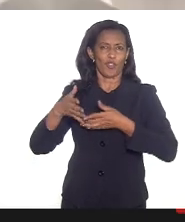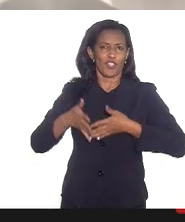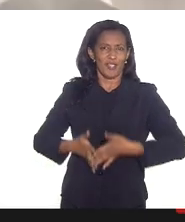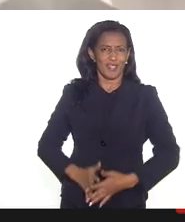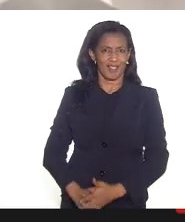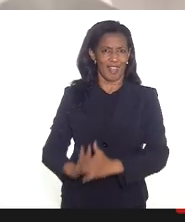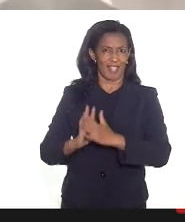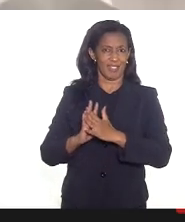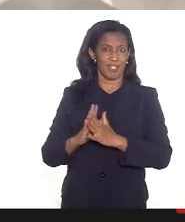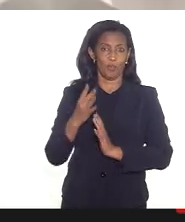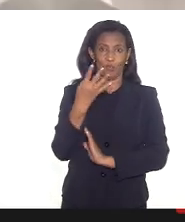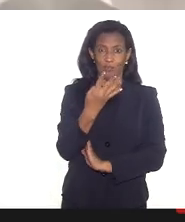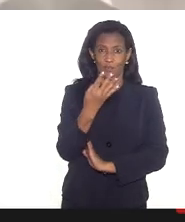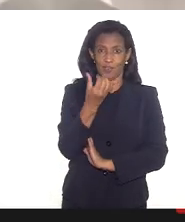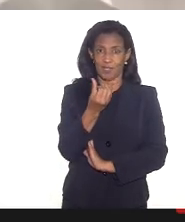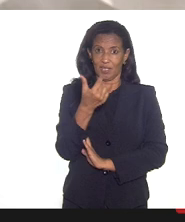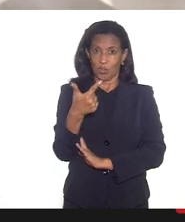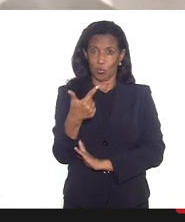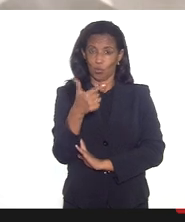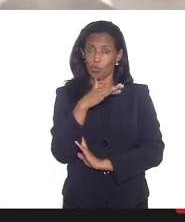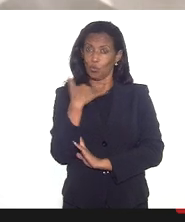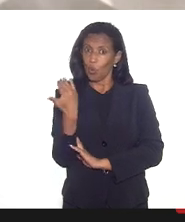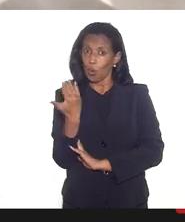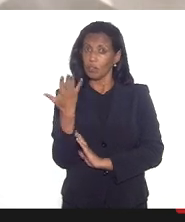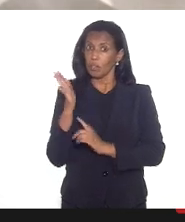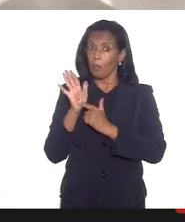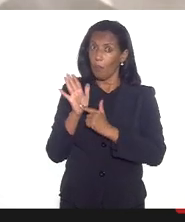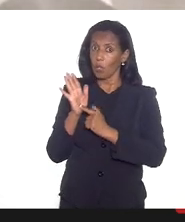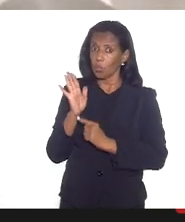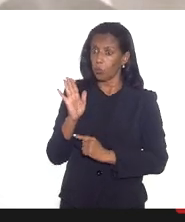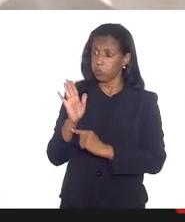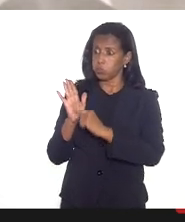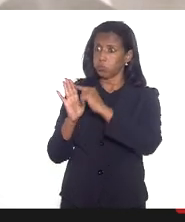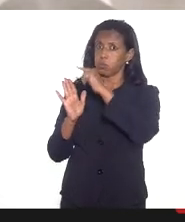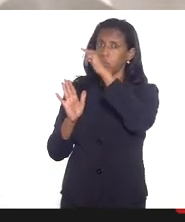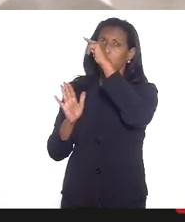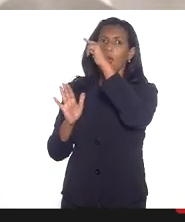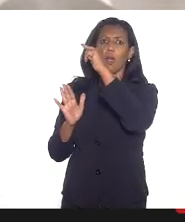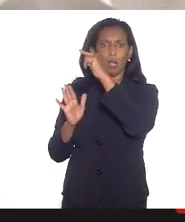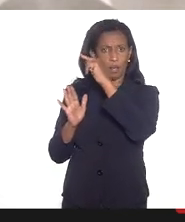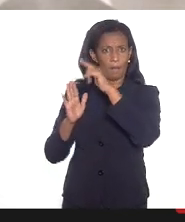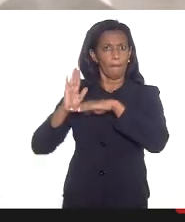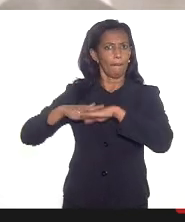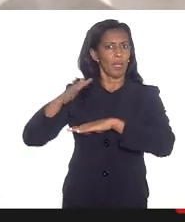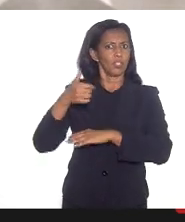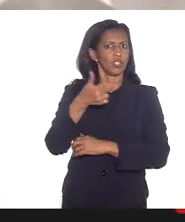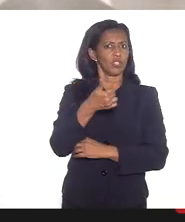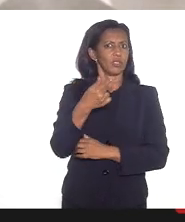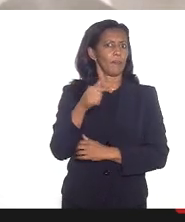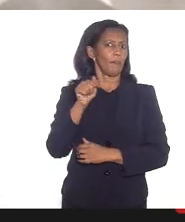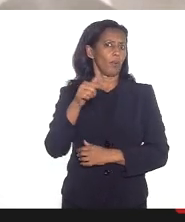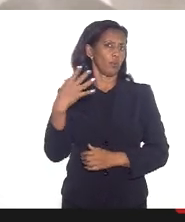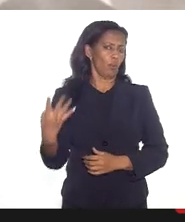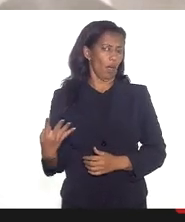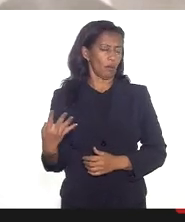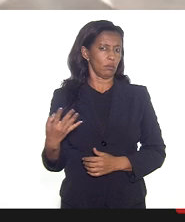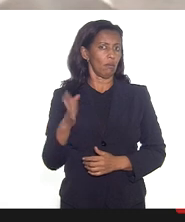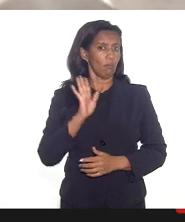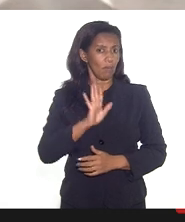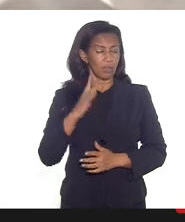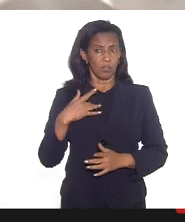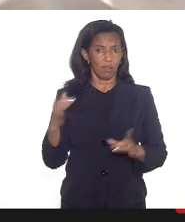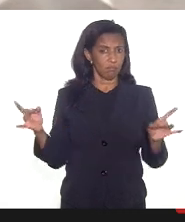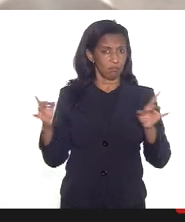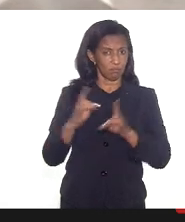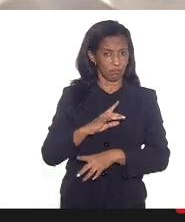462 mortes então nos mostra um indicador ainda muito mais elevado que é 17.4 mas eu quero encerrar minha